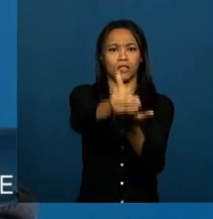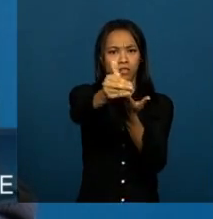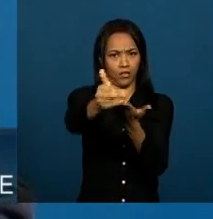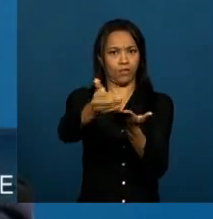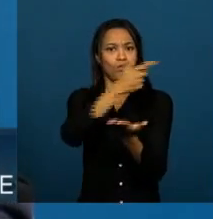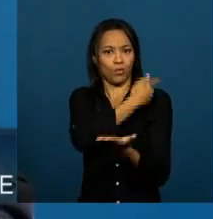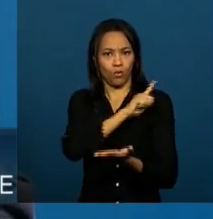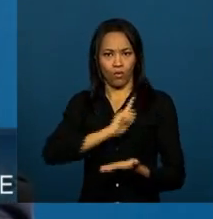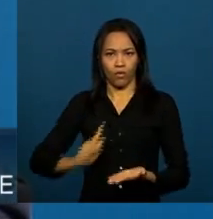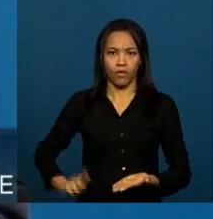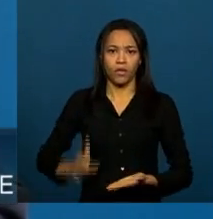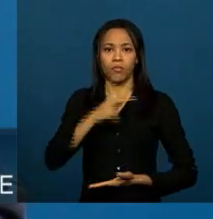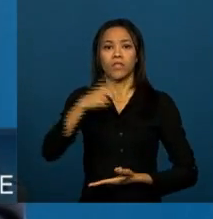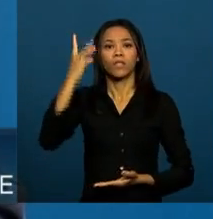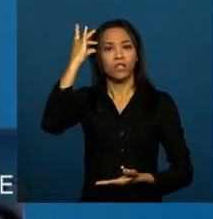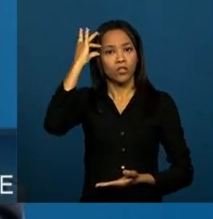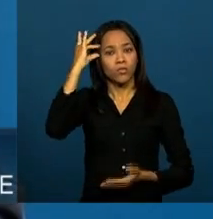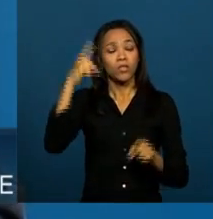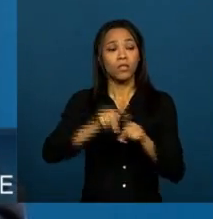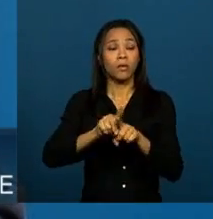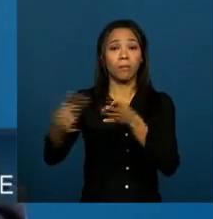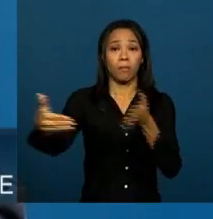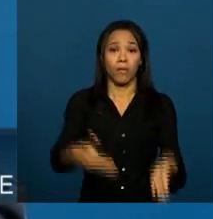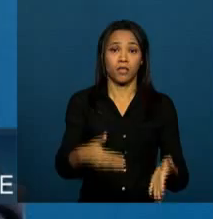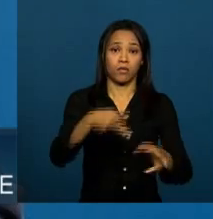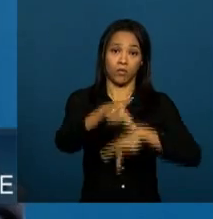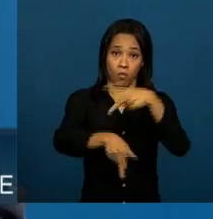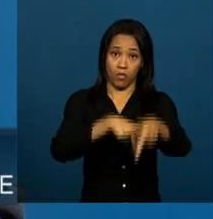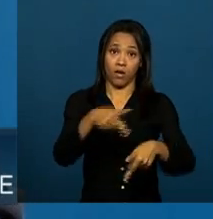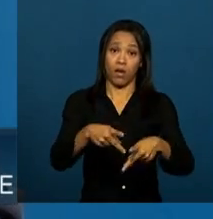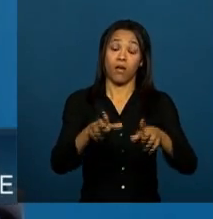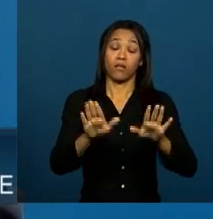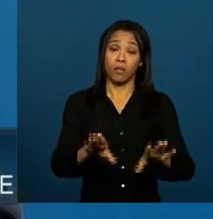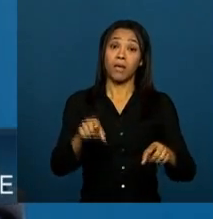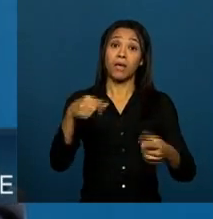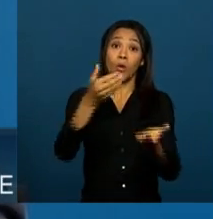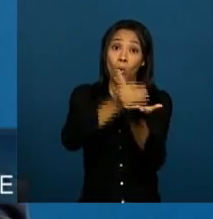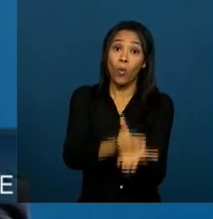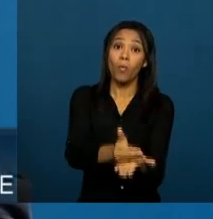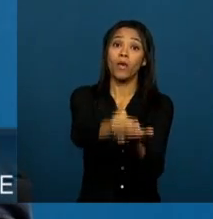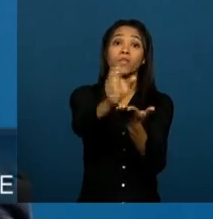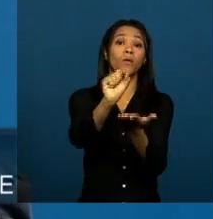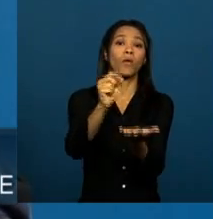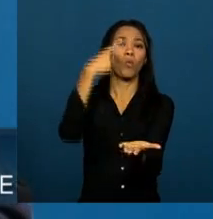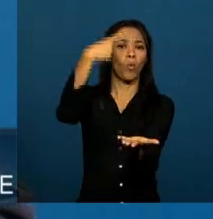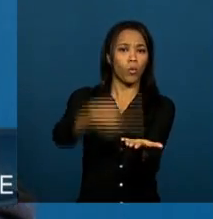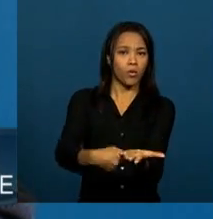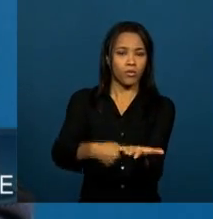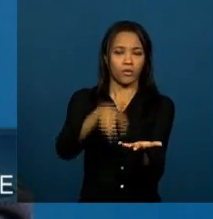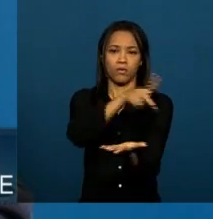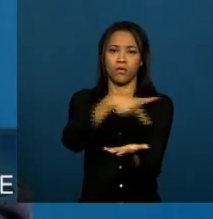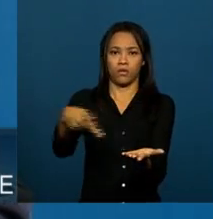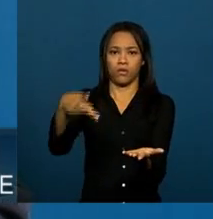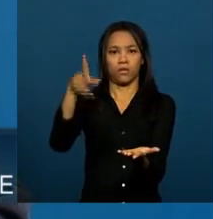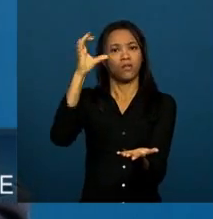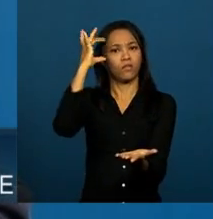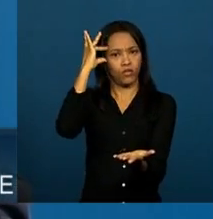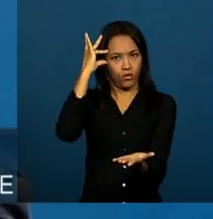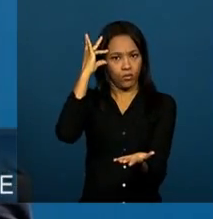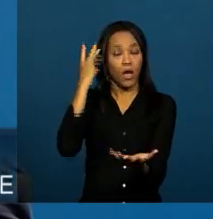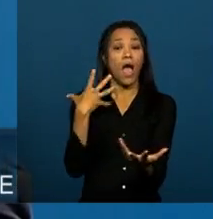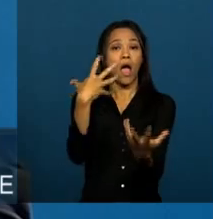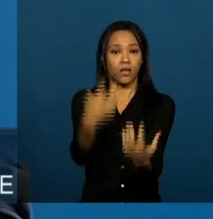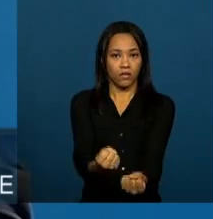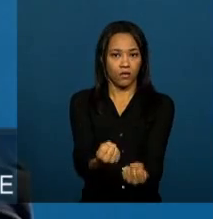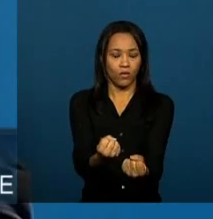governo com amplo diálogo e participação popular. Mas marca mais ainda, marca o compromisso que a presidenta Dilma Rousseff assumiu